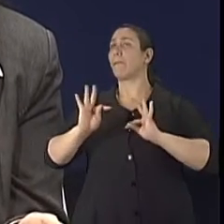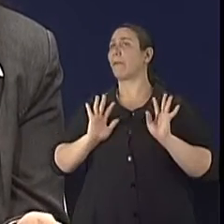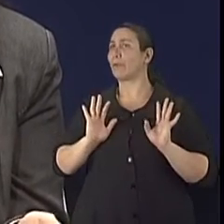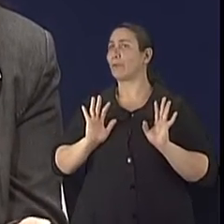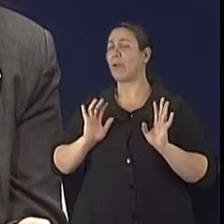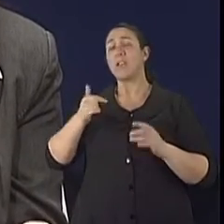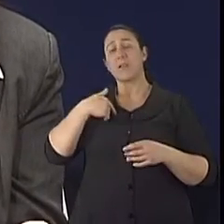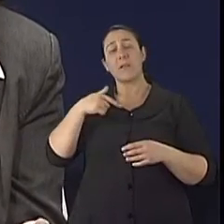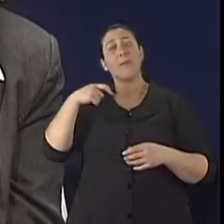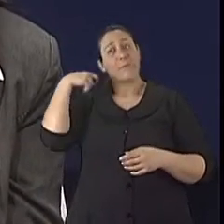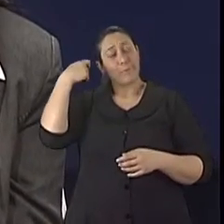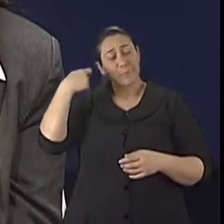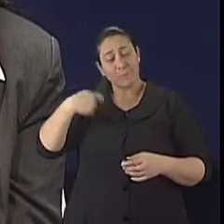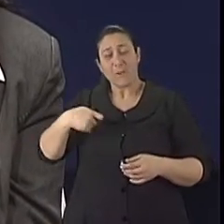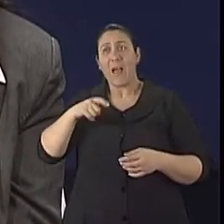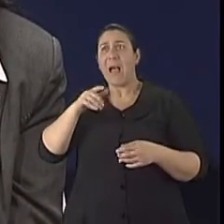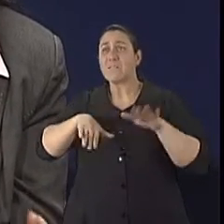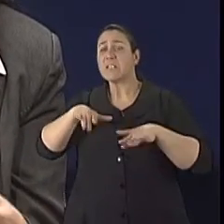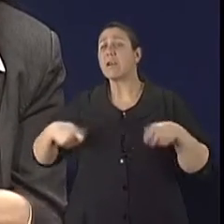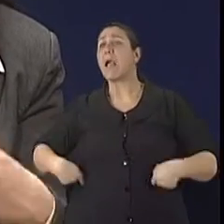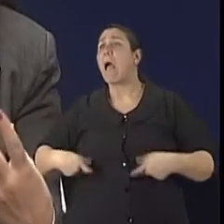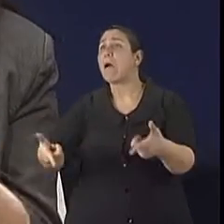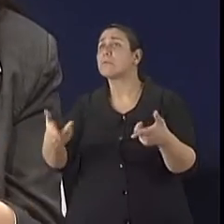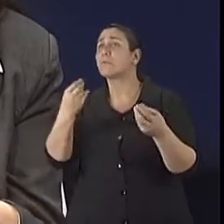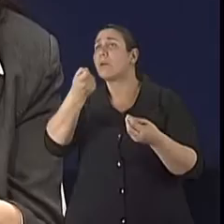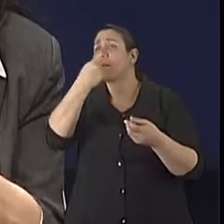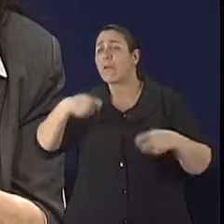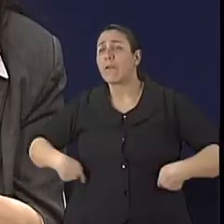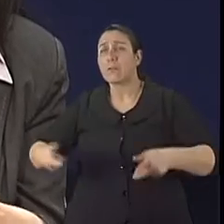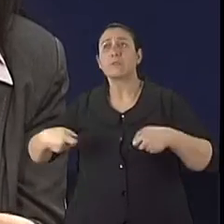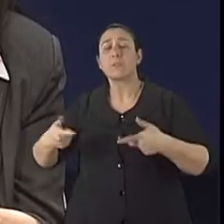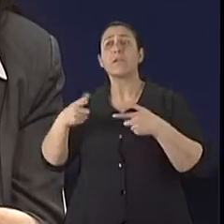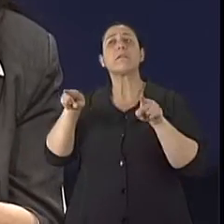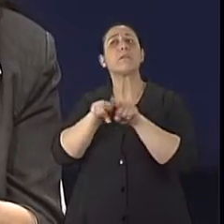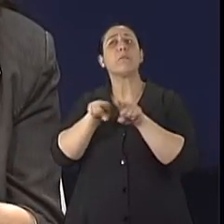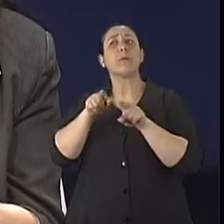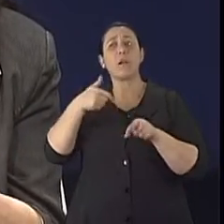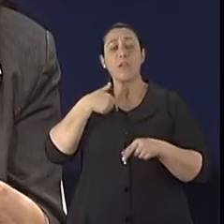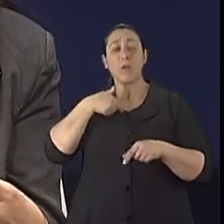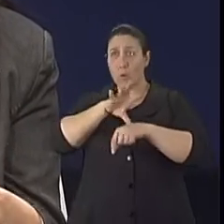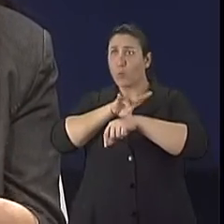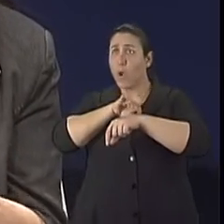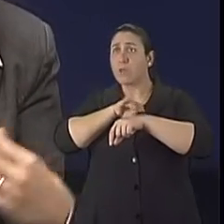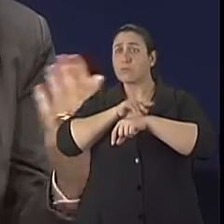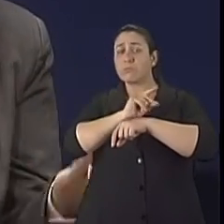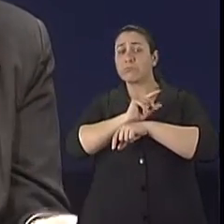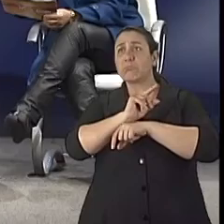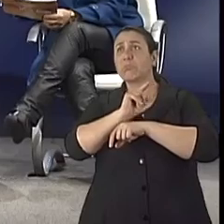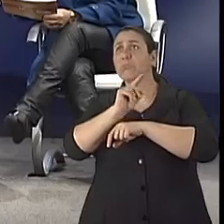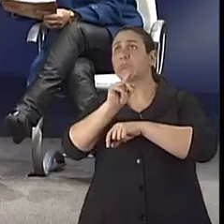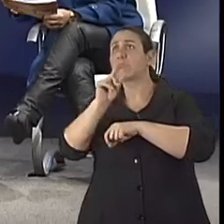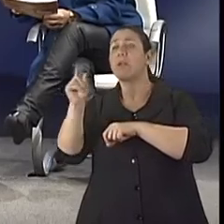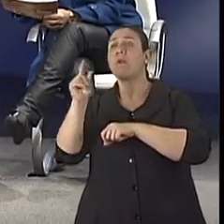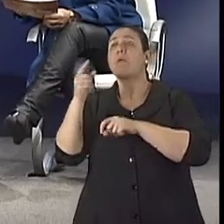e, além disso, a gastos desnecessários e o prolongamento do tempo da doença. Porque não melhora. Porque não